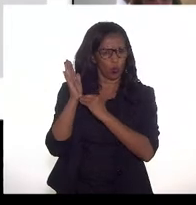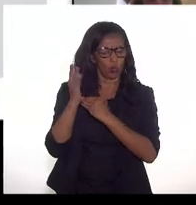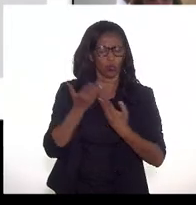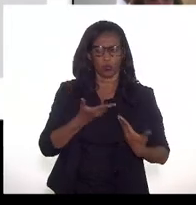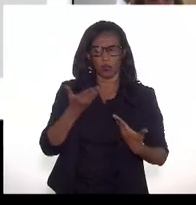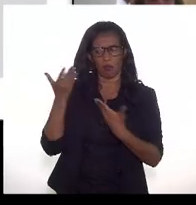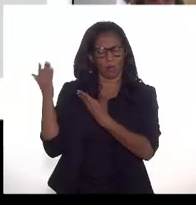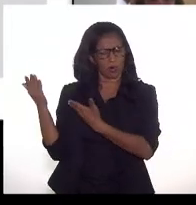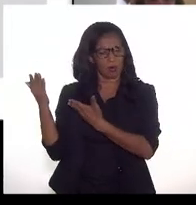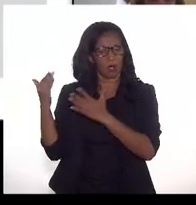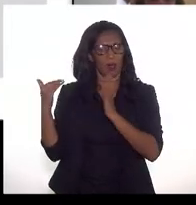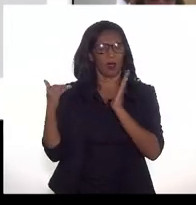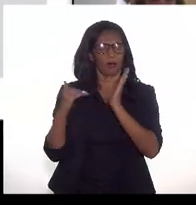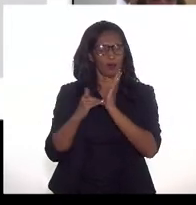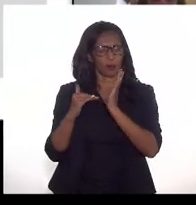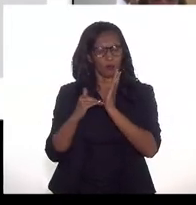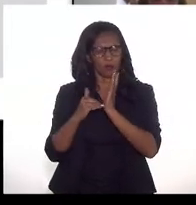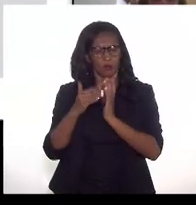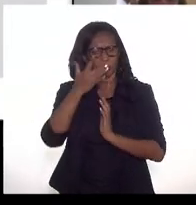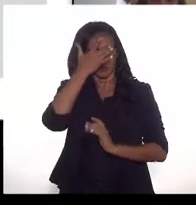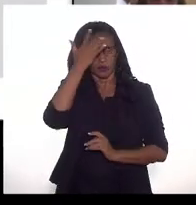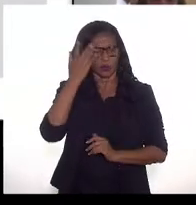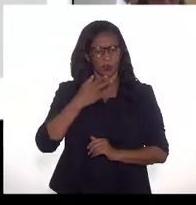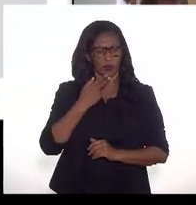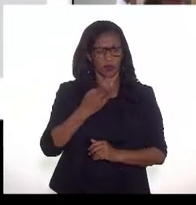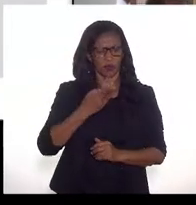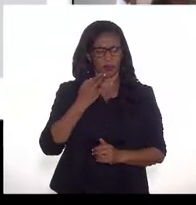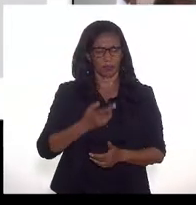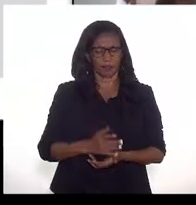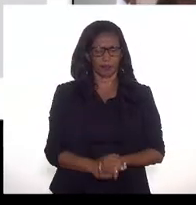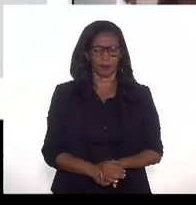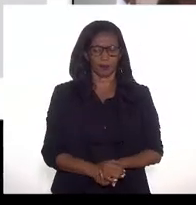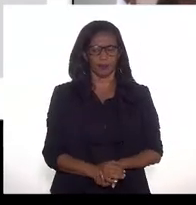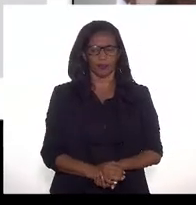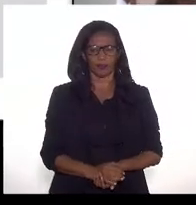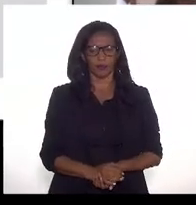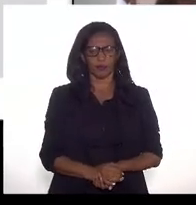Dr. Rubens Freitas, para conseguir com a apresentação. Obrigado.